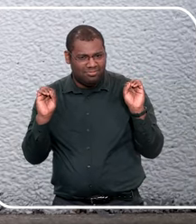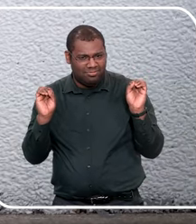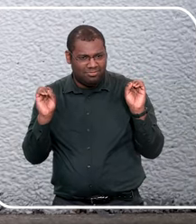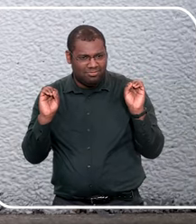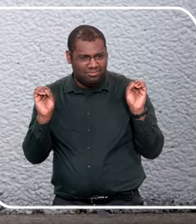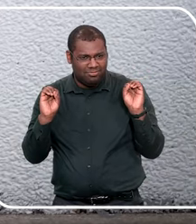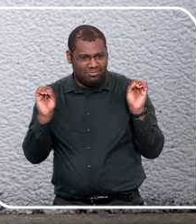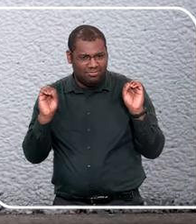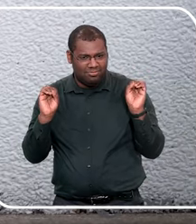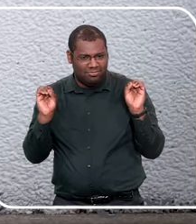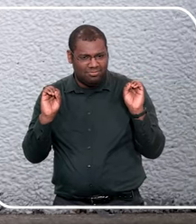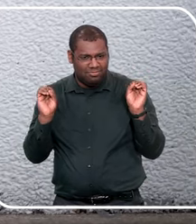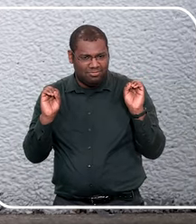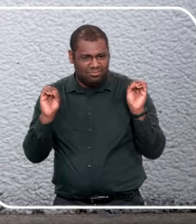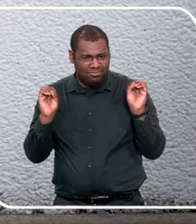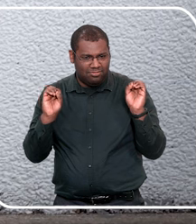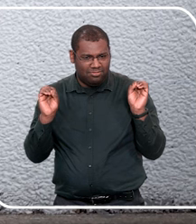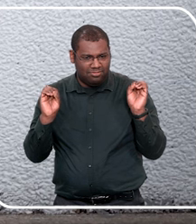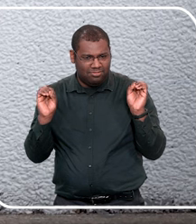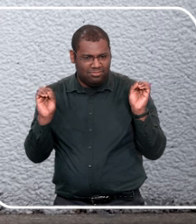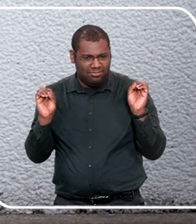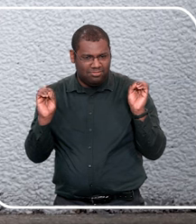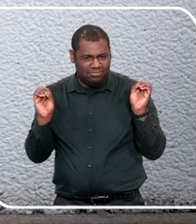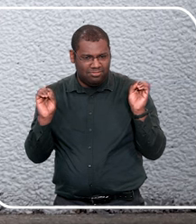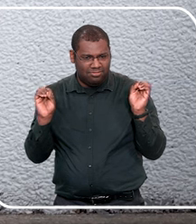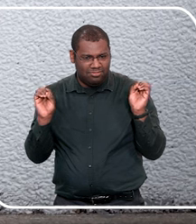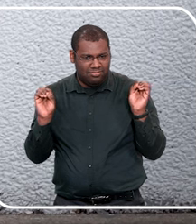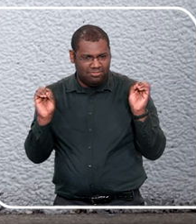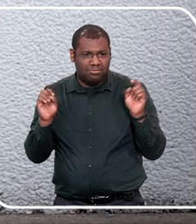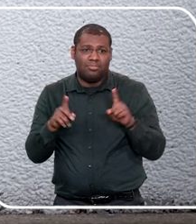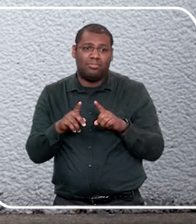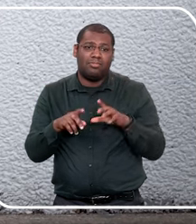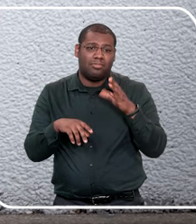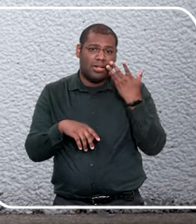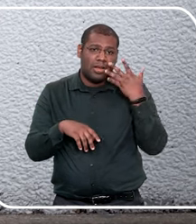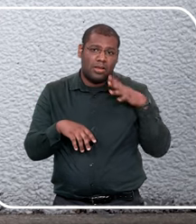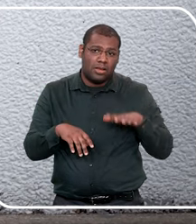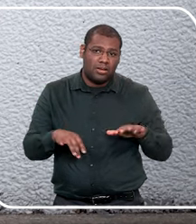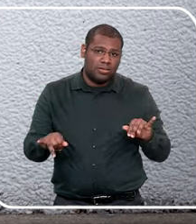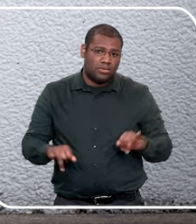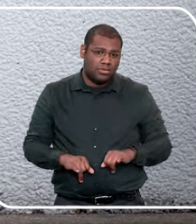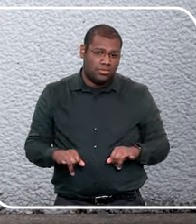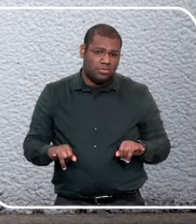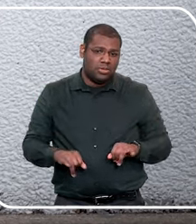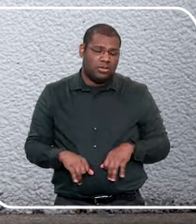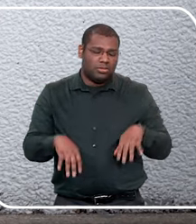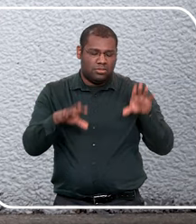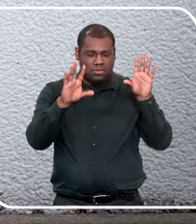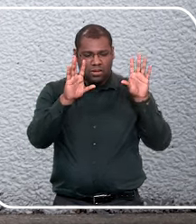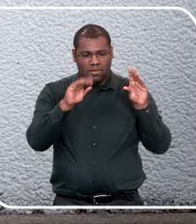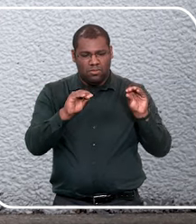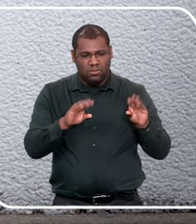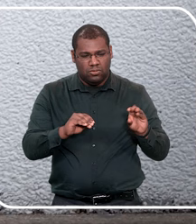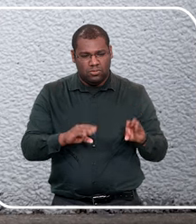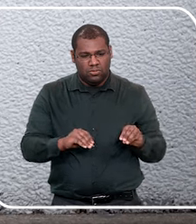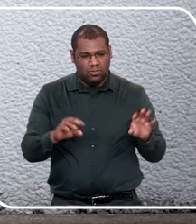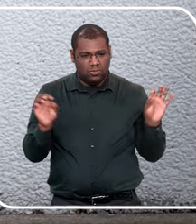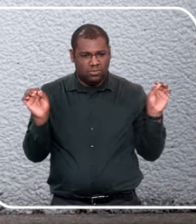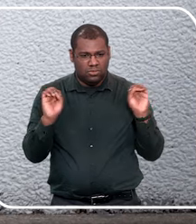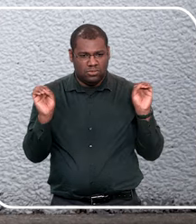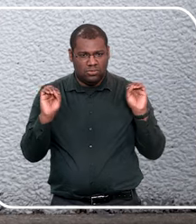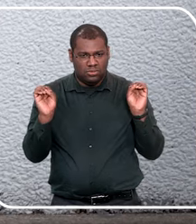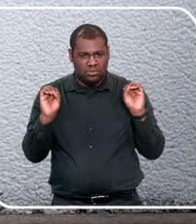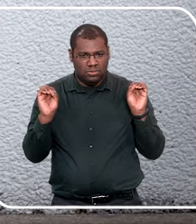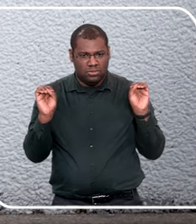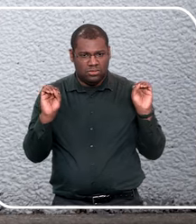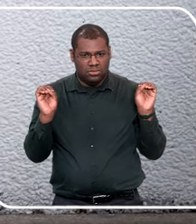criança dormia sozinha e parou, não quer, vamos ficar atentos, vamos ver o que que tá acontecendo, às vezes ela não tá sendo abusada, mas você sentindo sua falta, né,